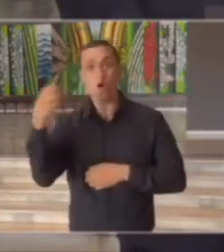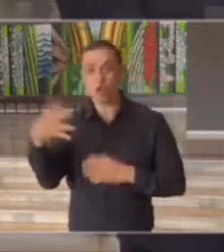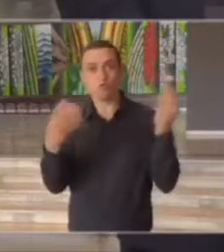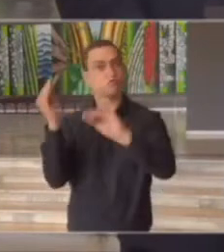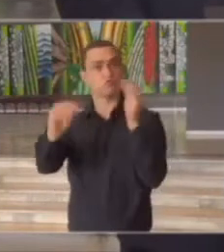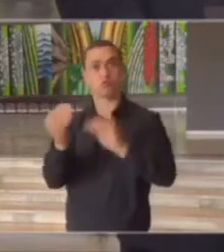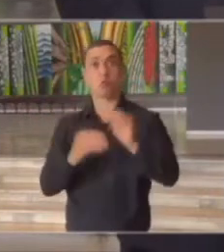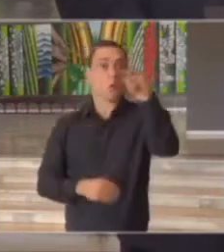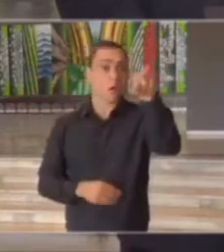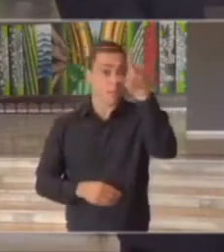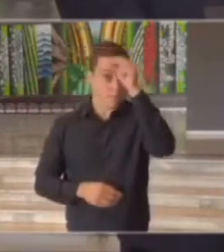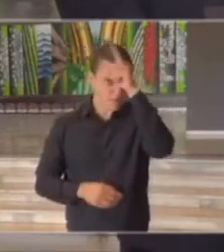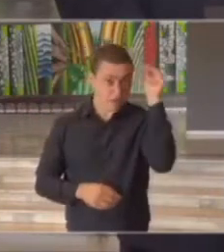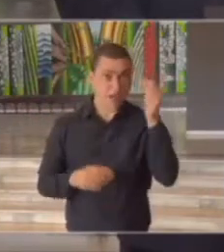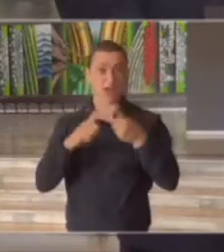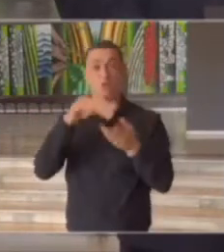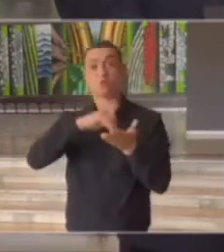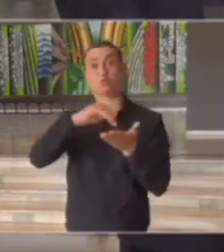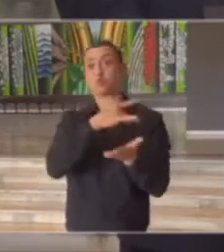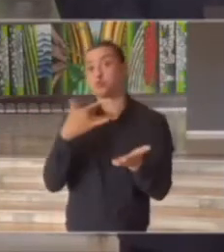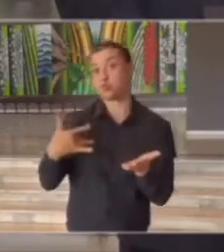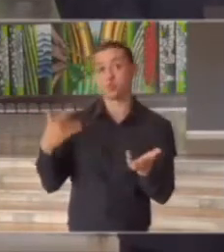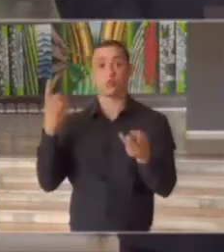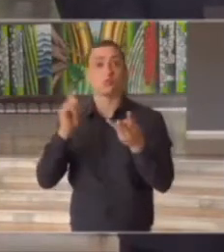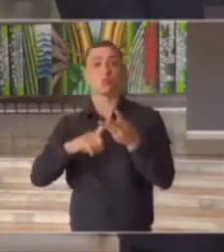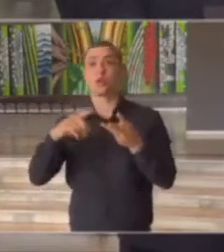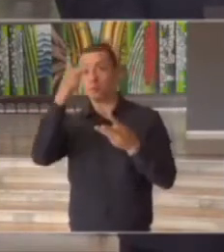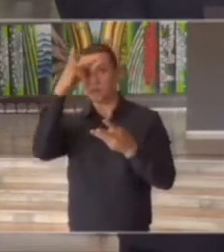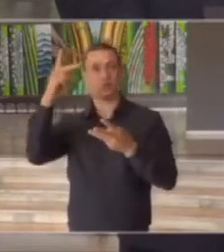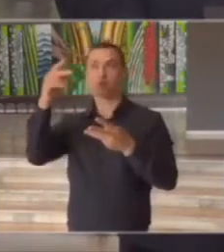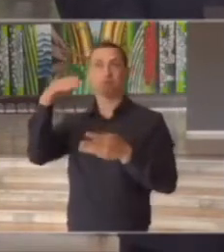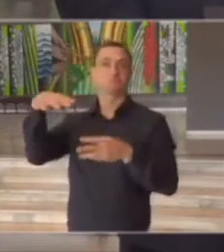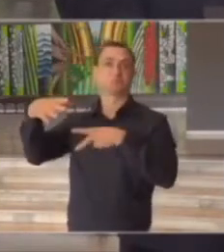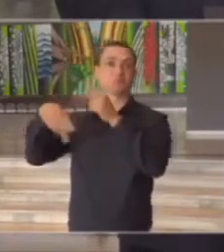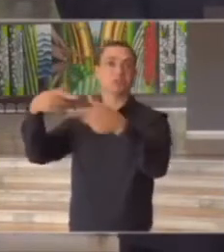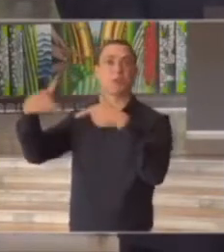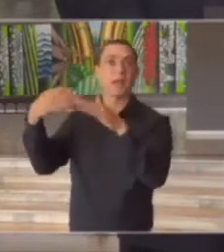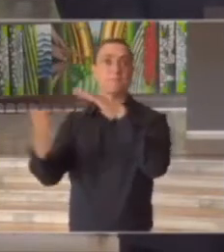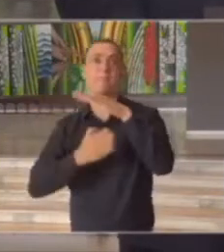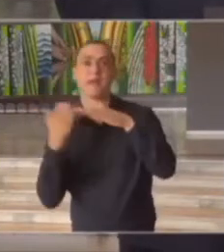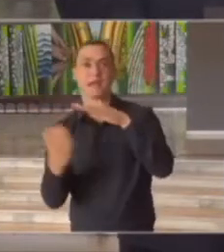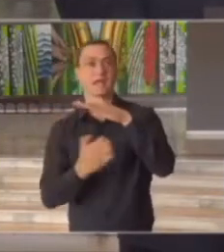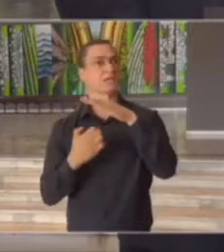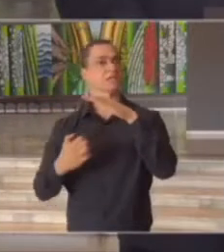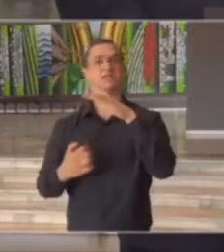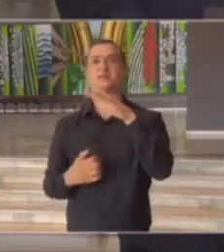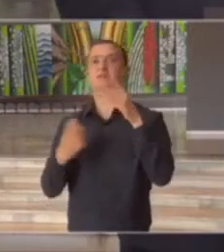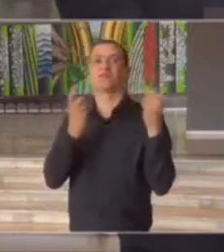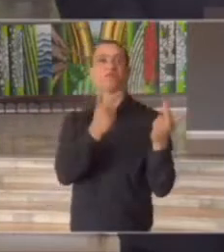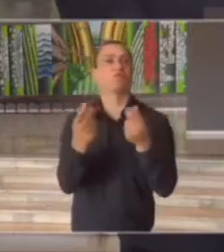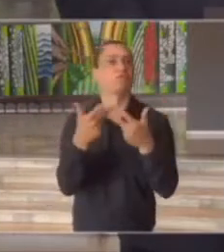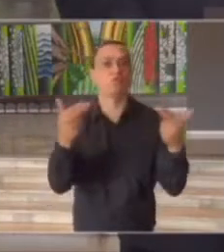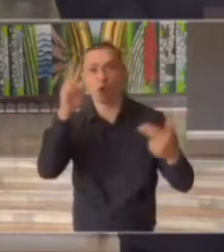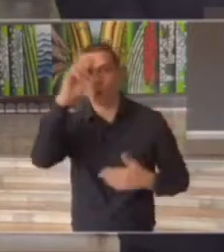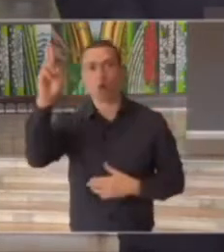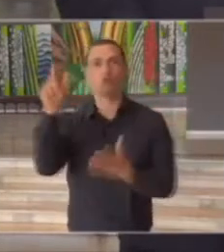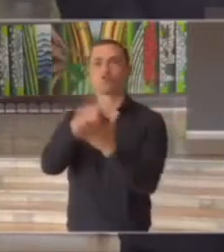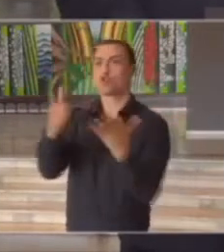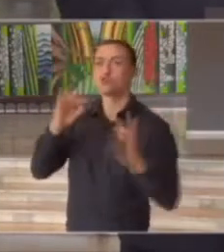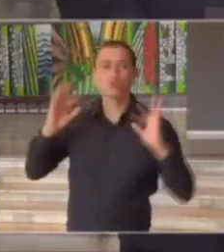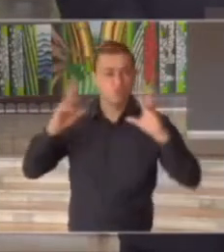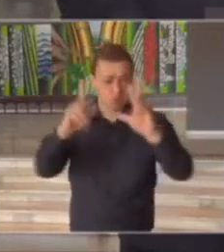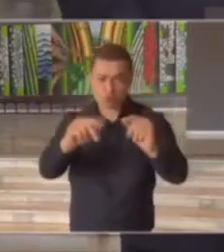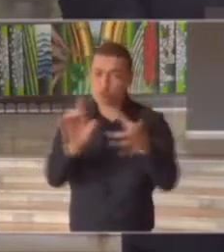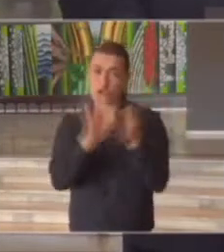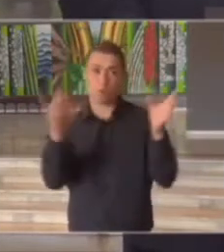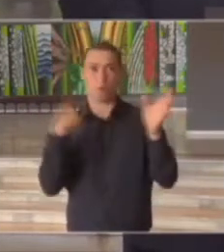comerciantes jornalistas ou representantes da sociedade civil o